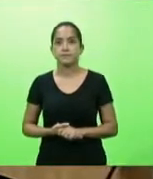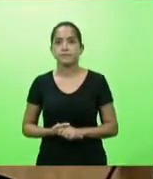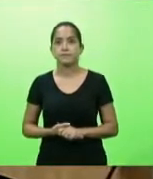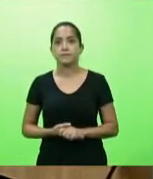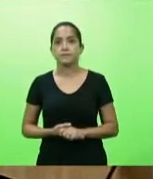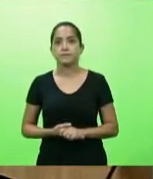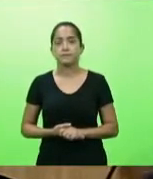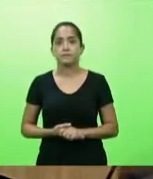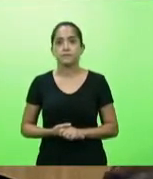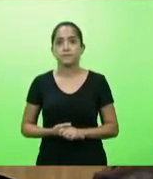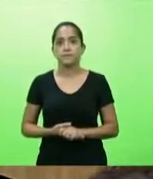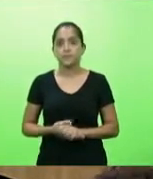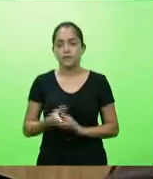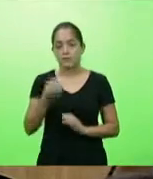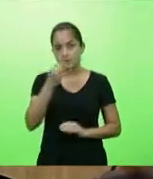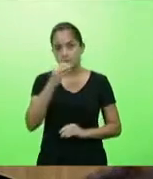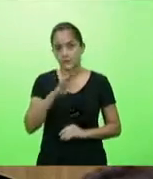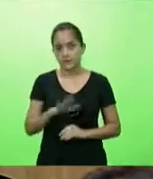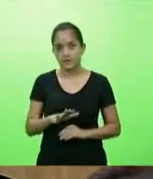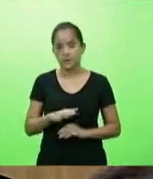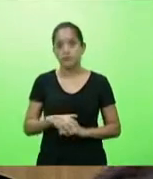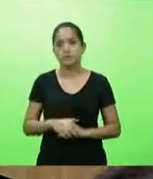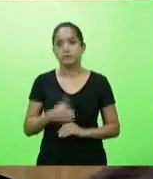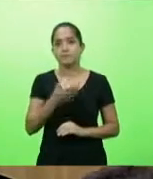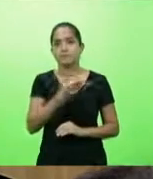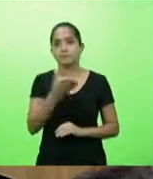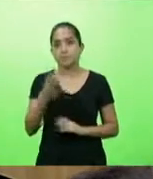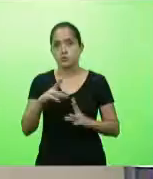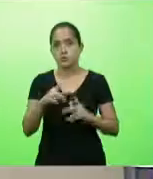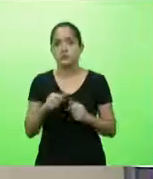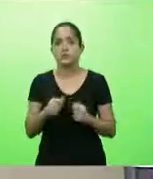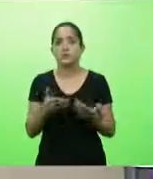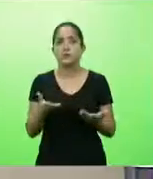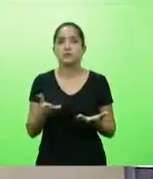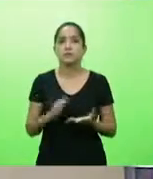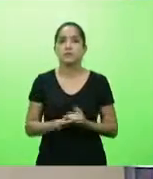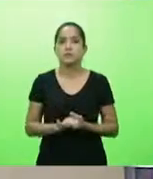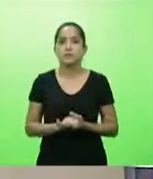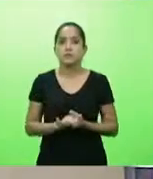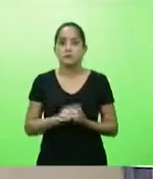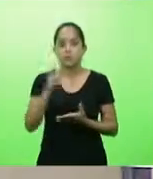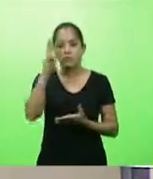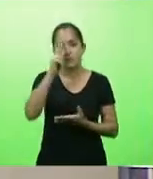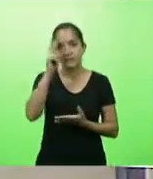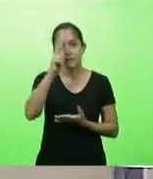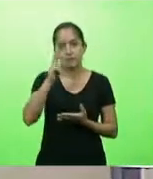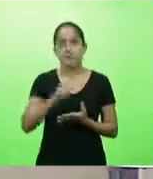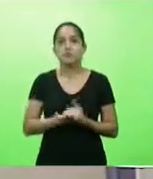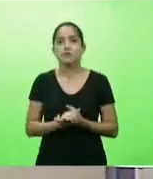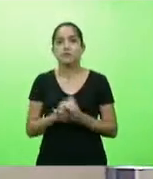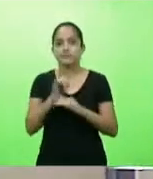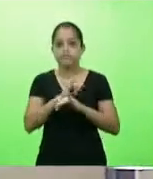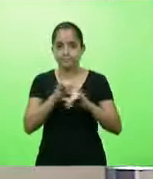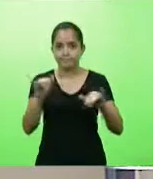Boa tarde a todos. Boa a